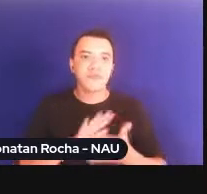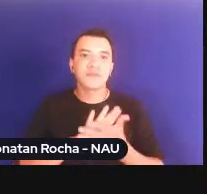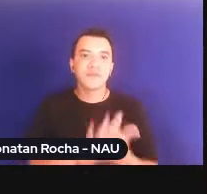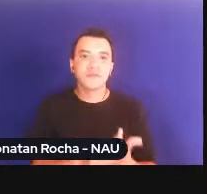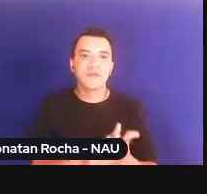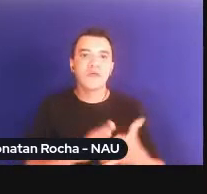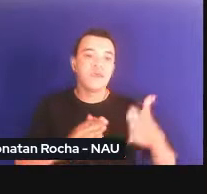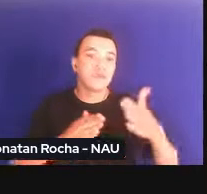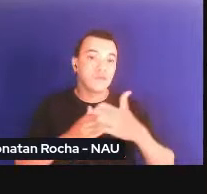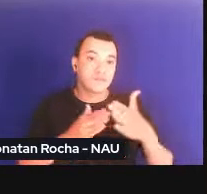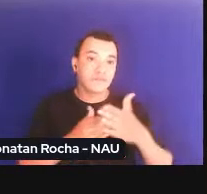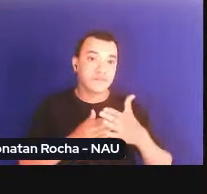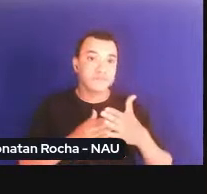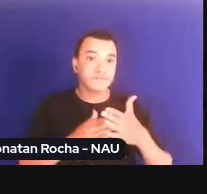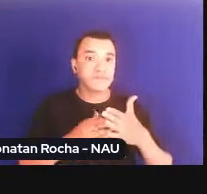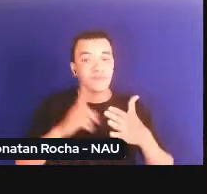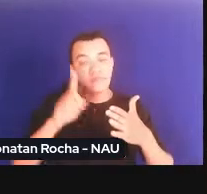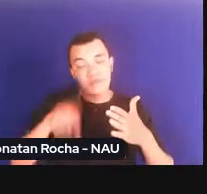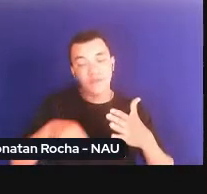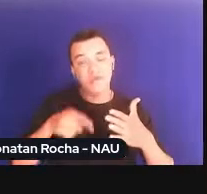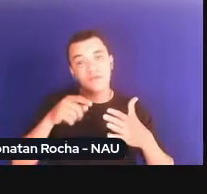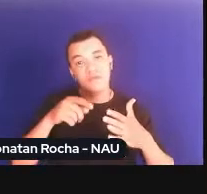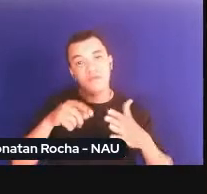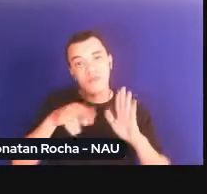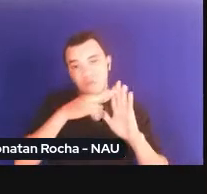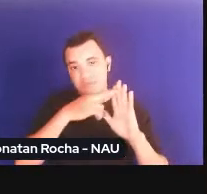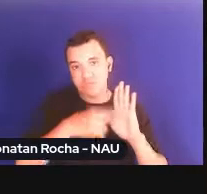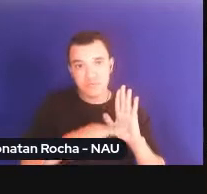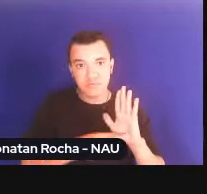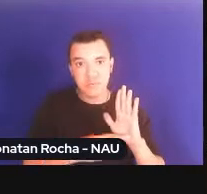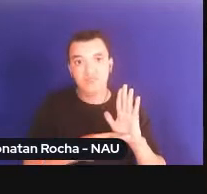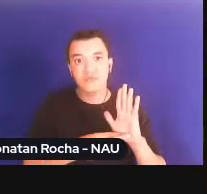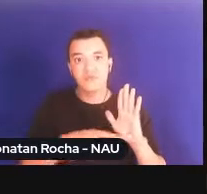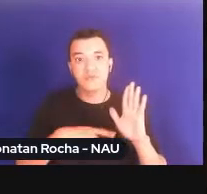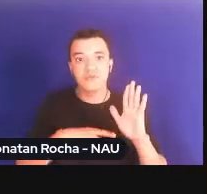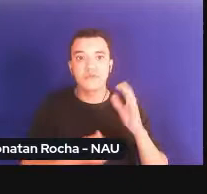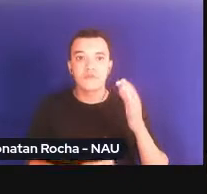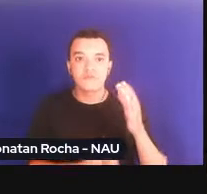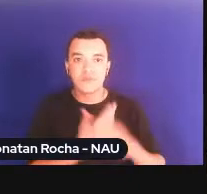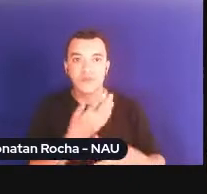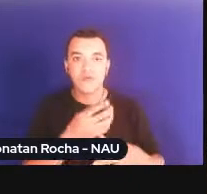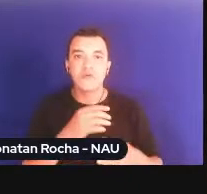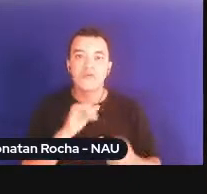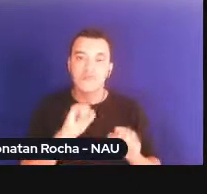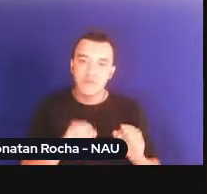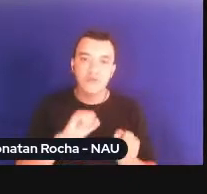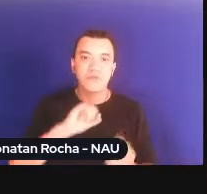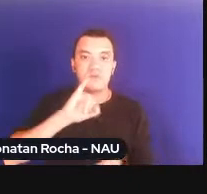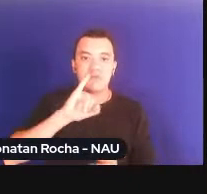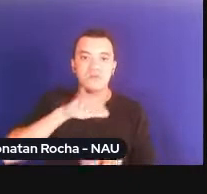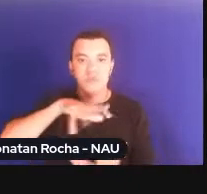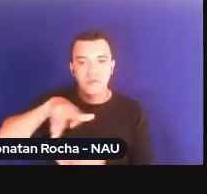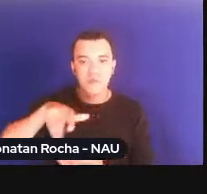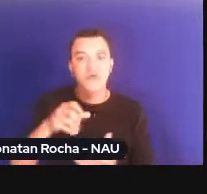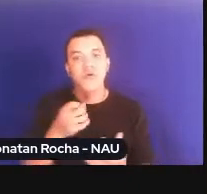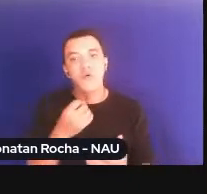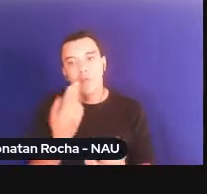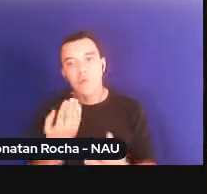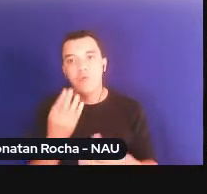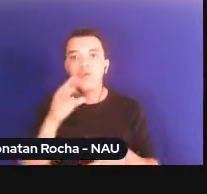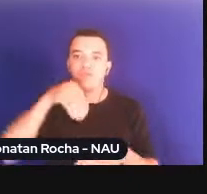impostos para os próprios ordenamentos, ordenamentos estes oriundos do plano internacional ou do âmbito